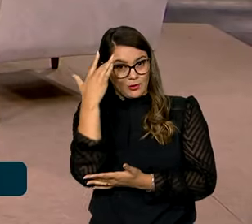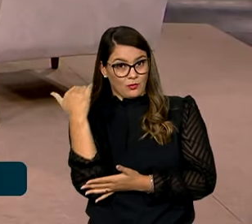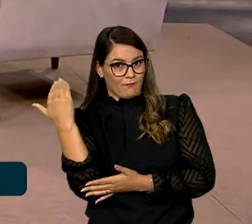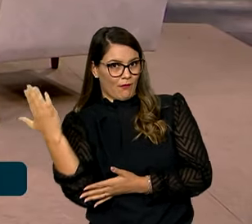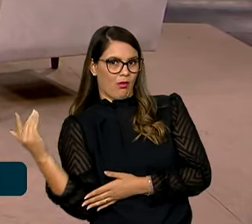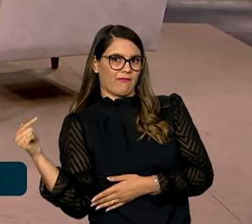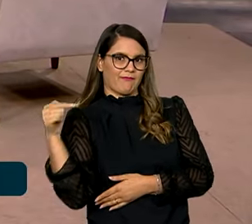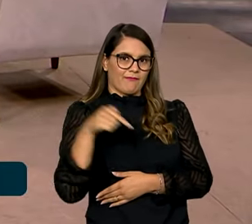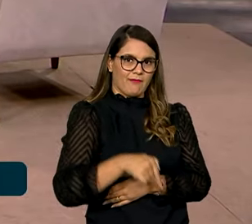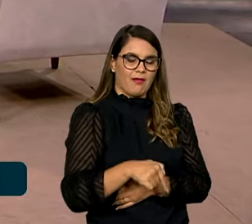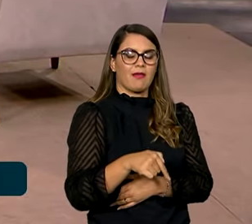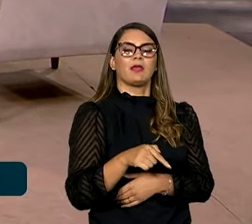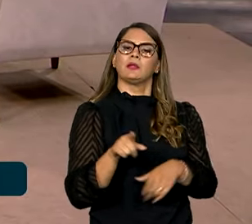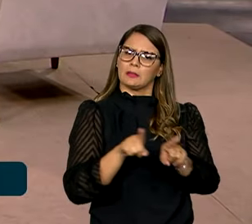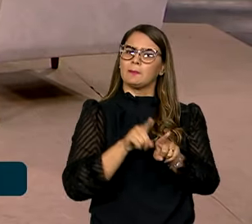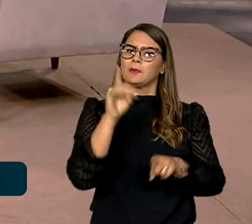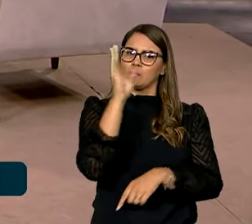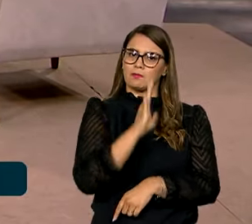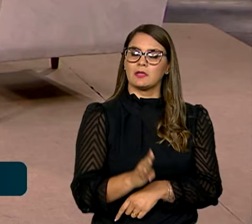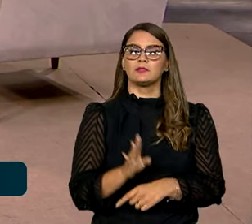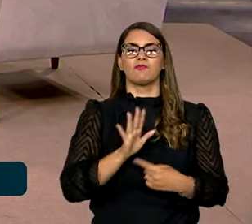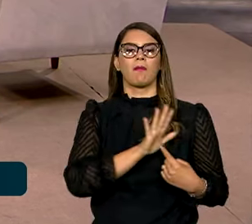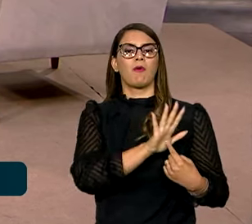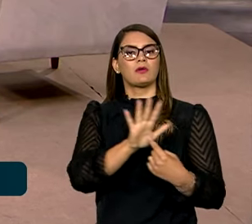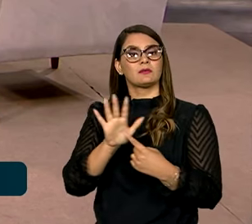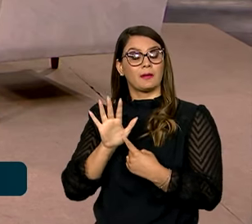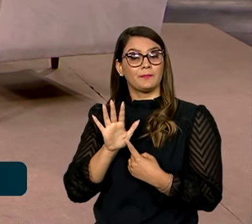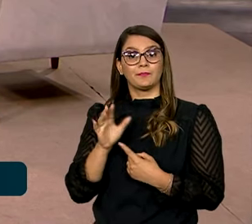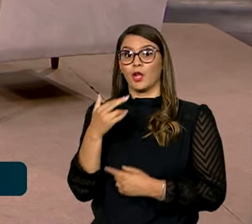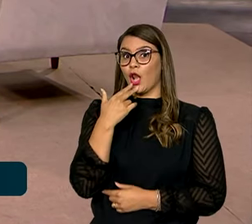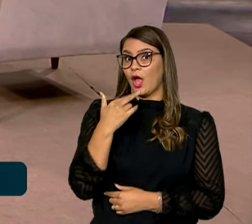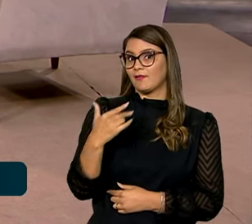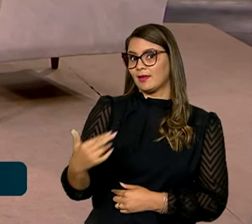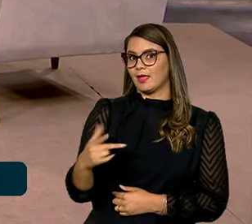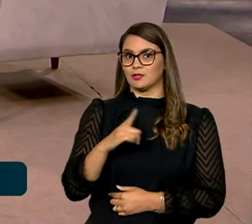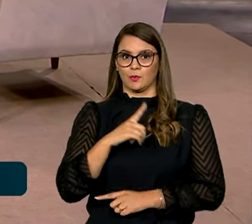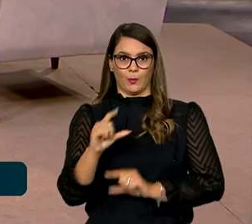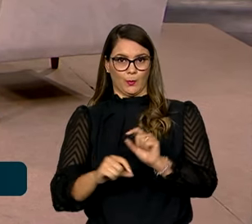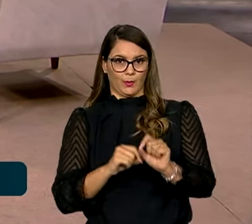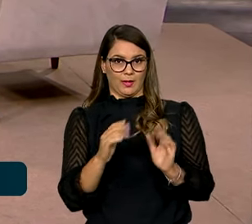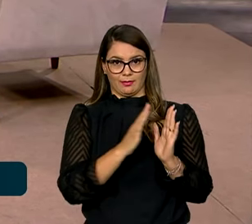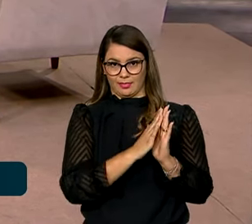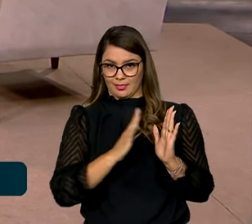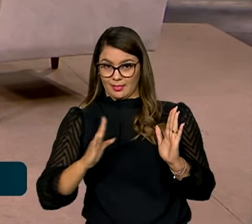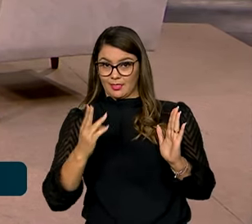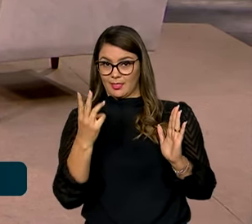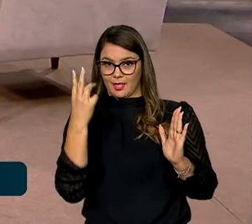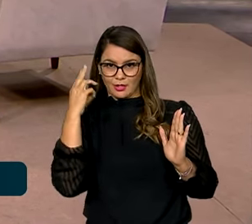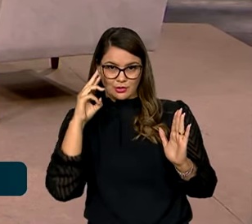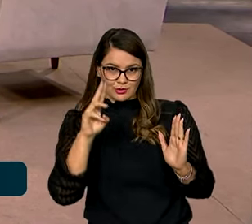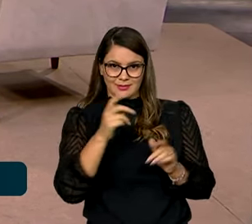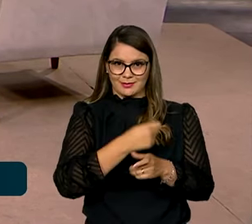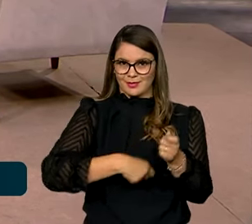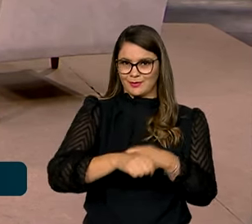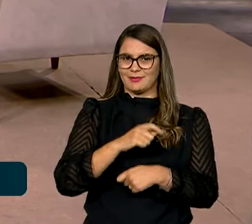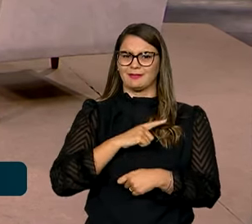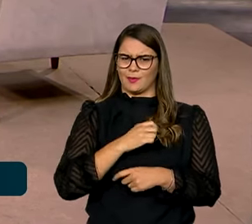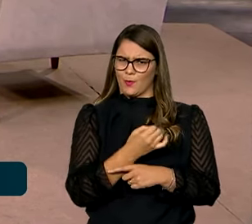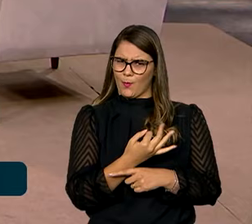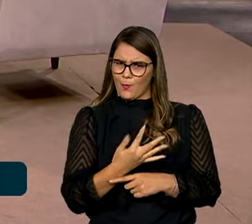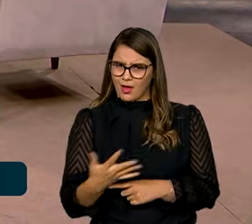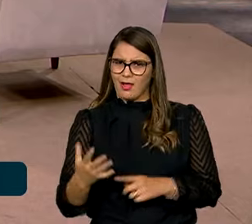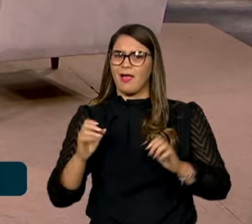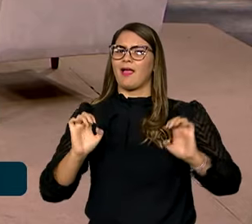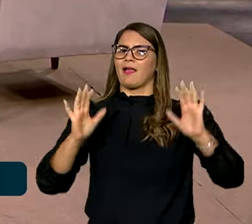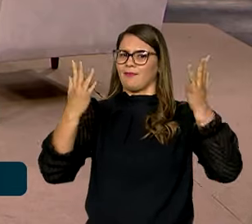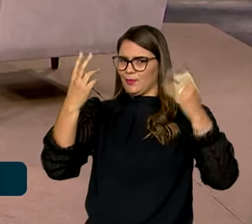e do Brasil, aqueles seus produtos. Quais são as novidades que nós temos? Durante esses três dias de negócios, nós vamos ter uma quantidade muito grande